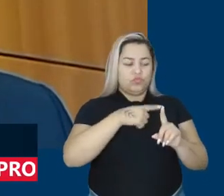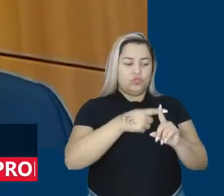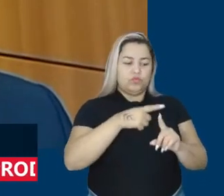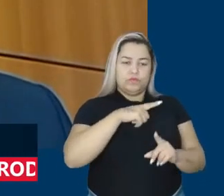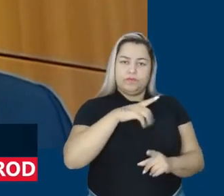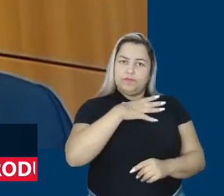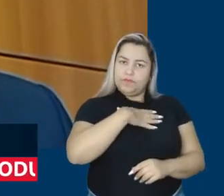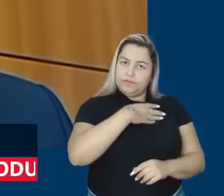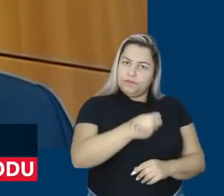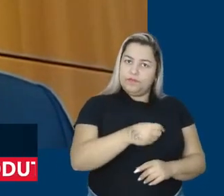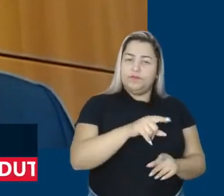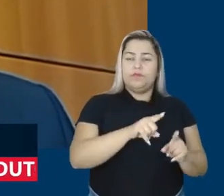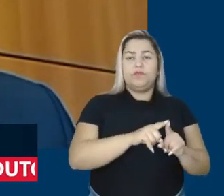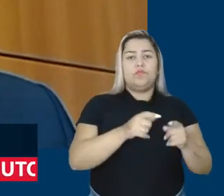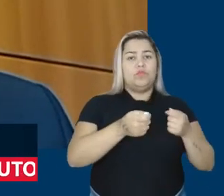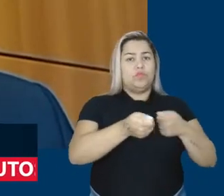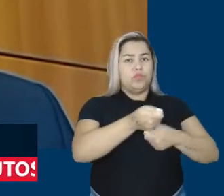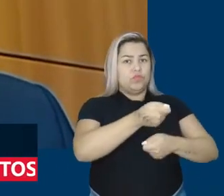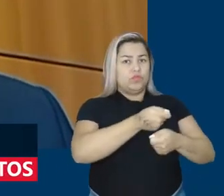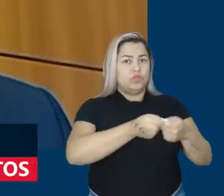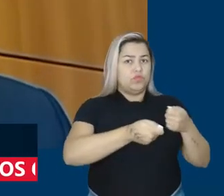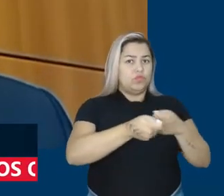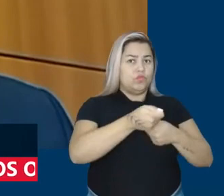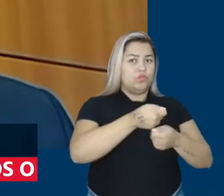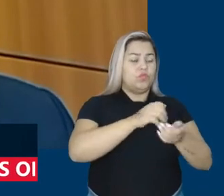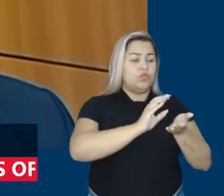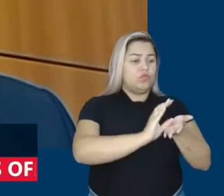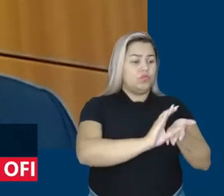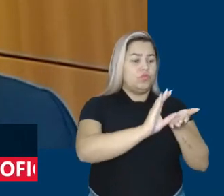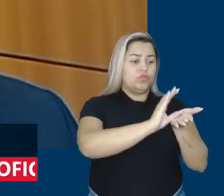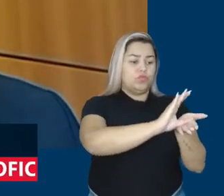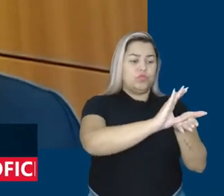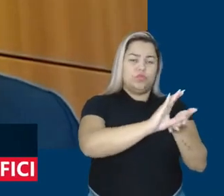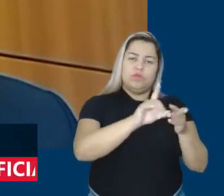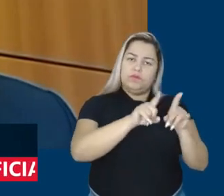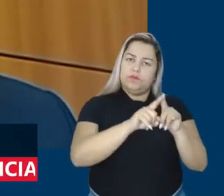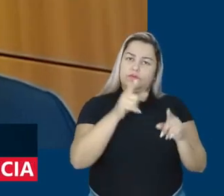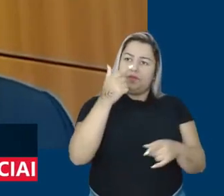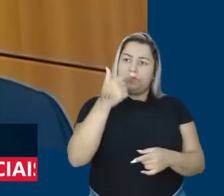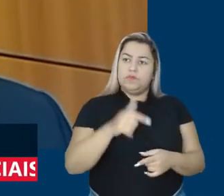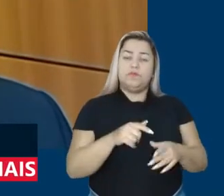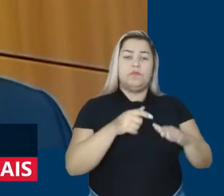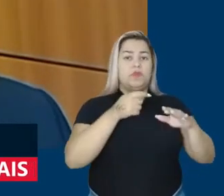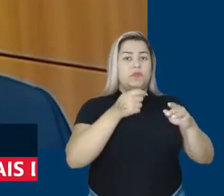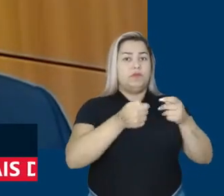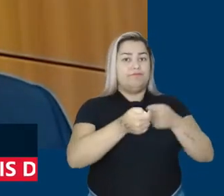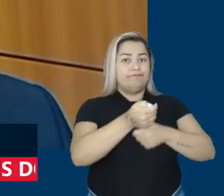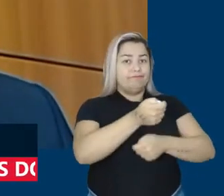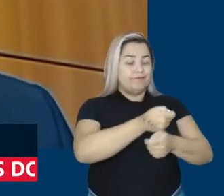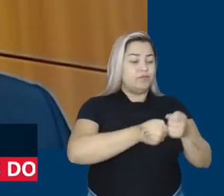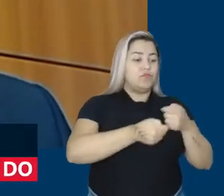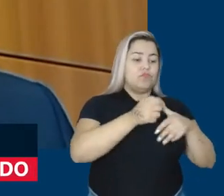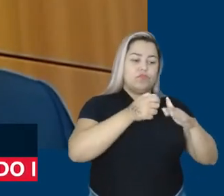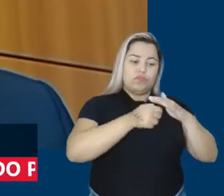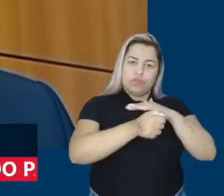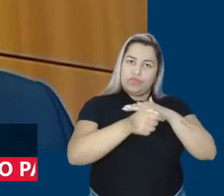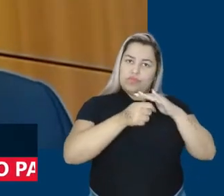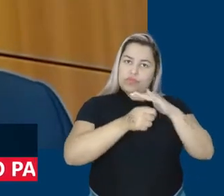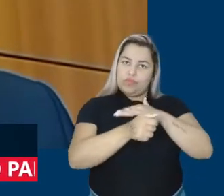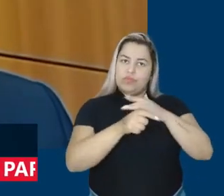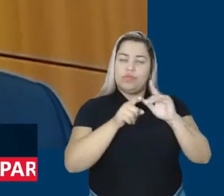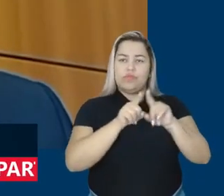recuperação dos investimentos em Minha Casa Minha Vida, a recuperação dos investimentos em infraestrutura,